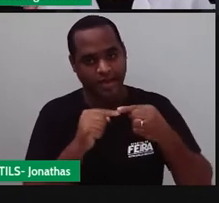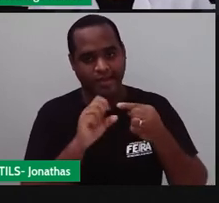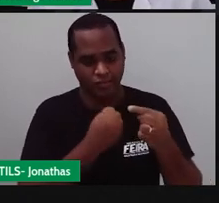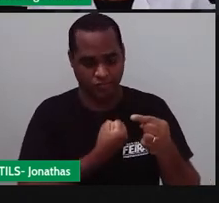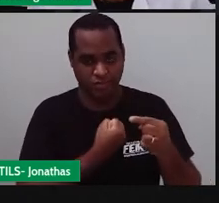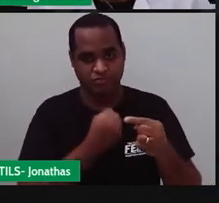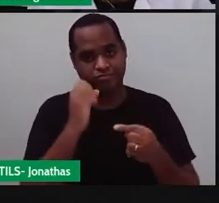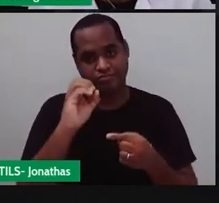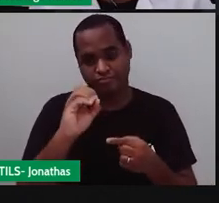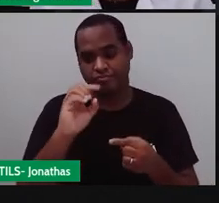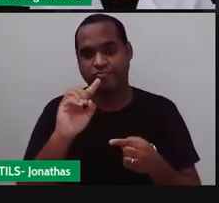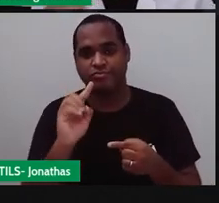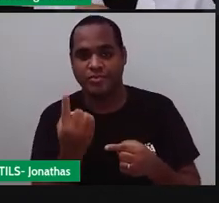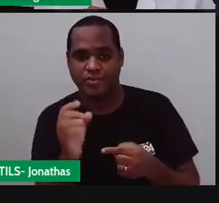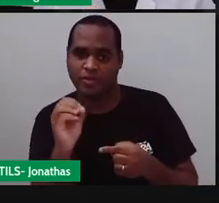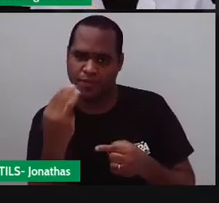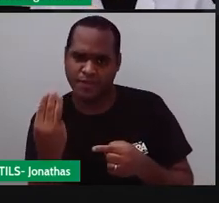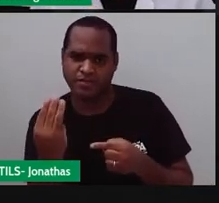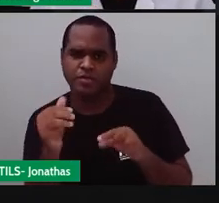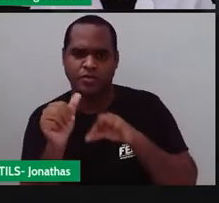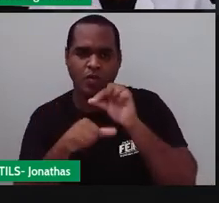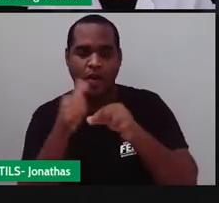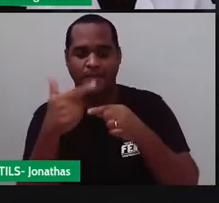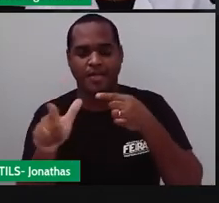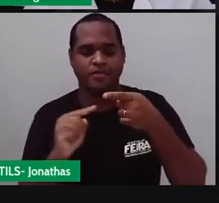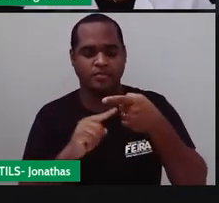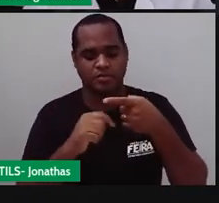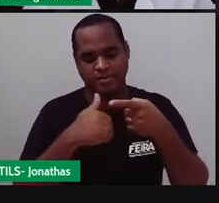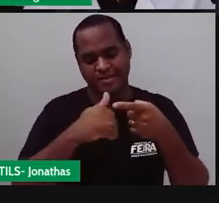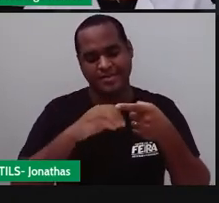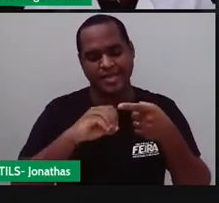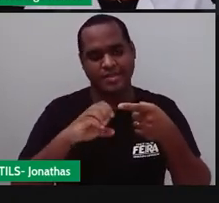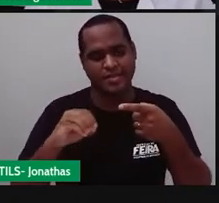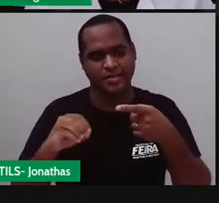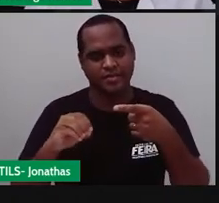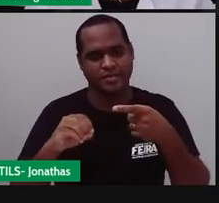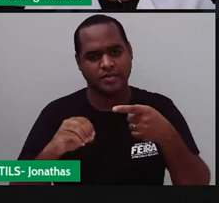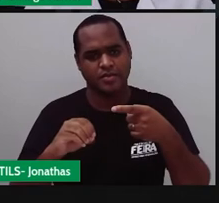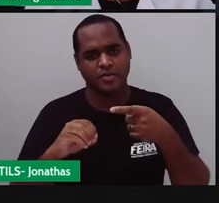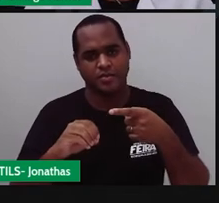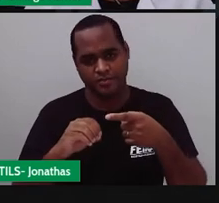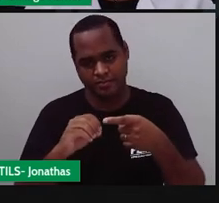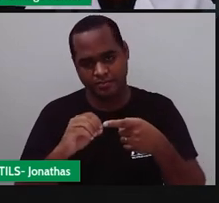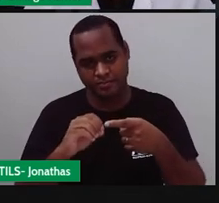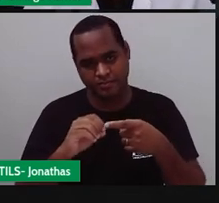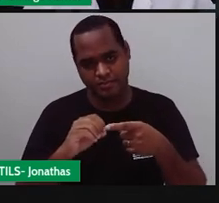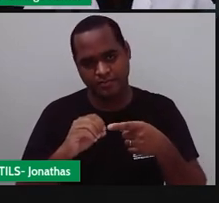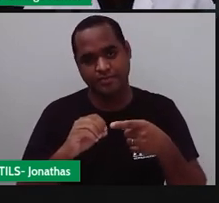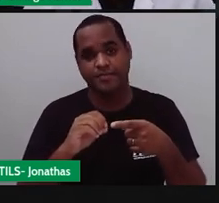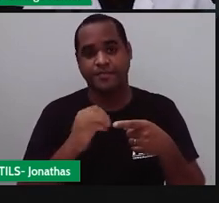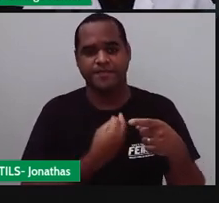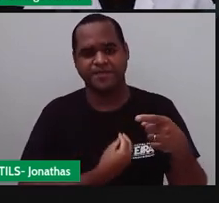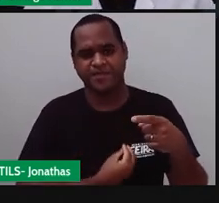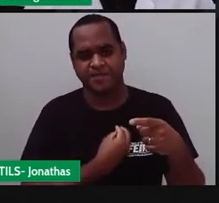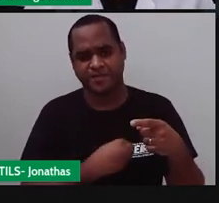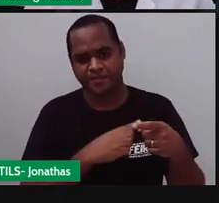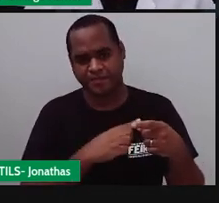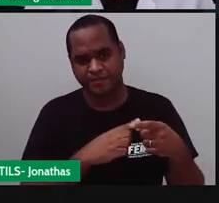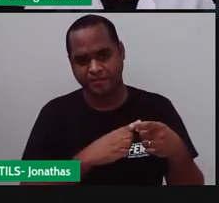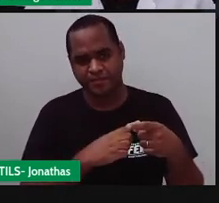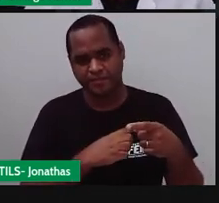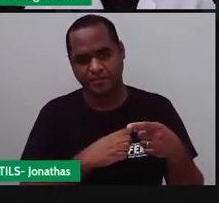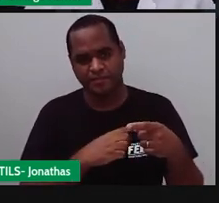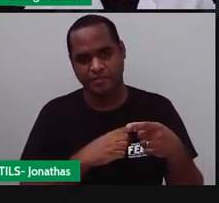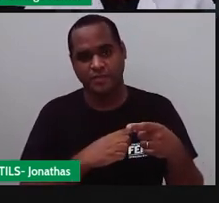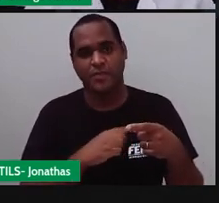depois da vírgula quando embaixo for 100 100 tem dois zeros depois da vírgula